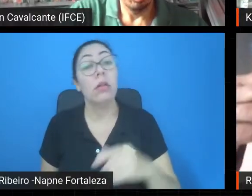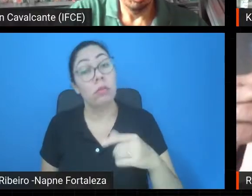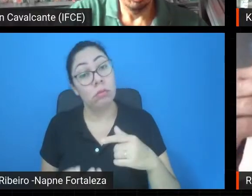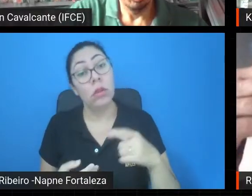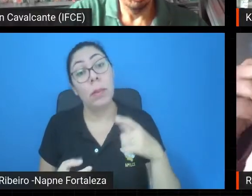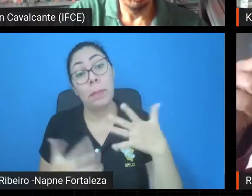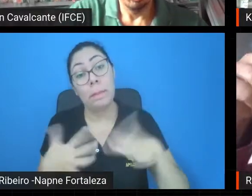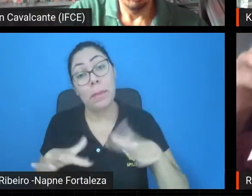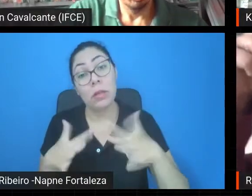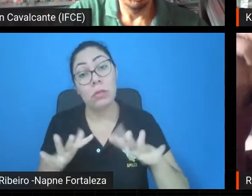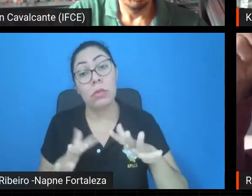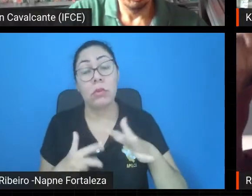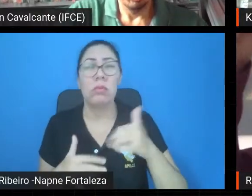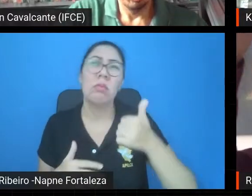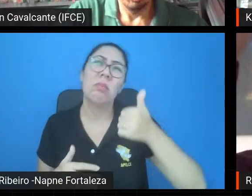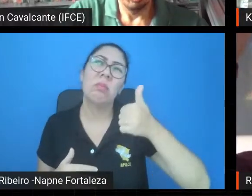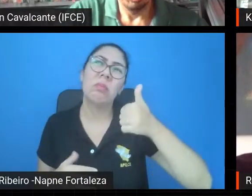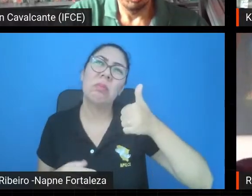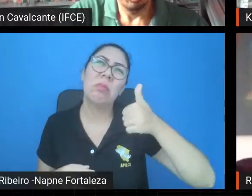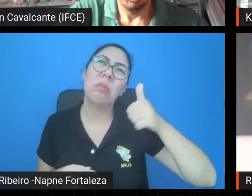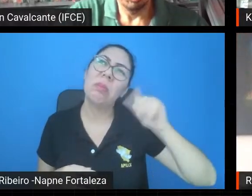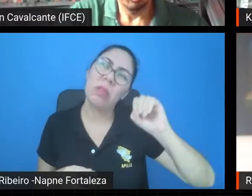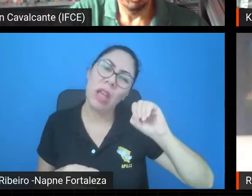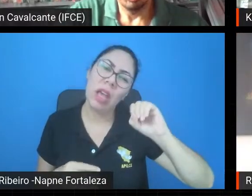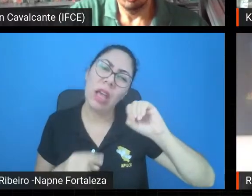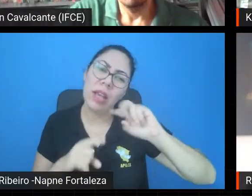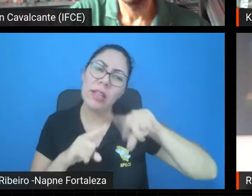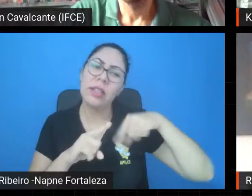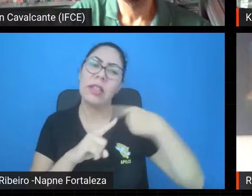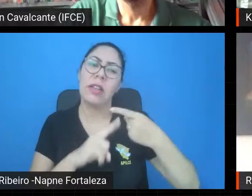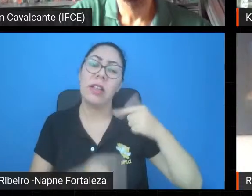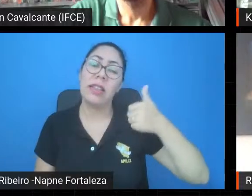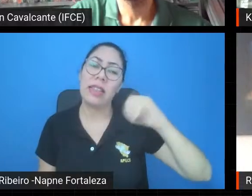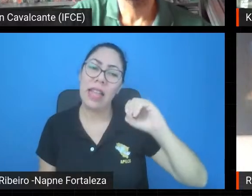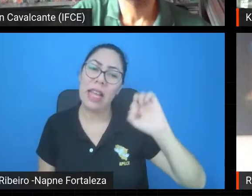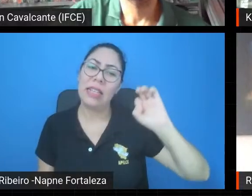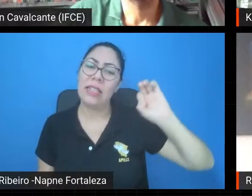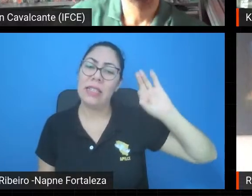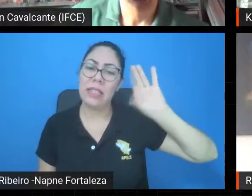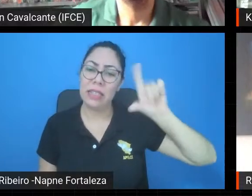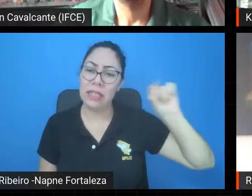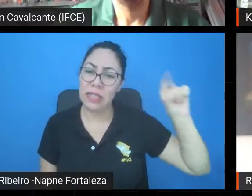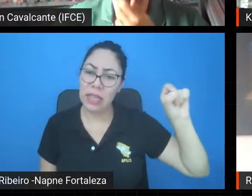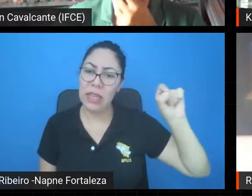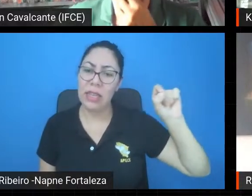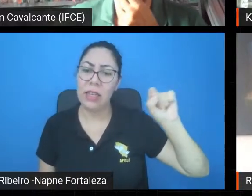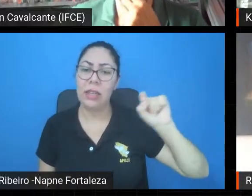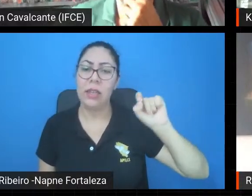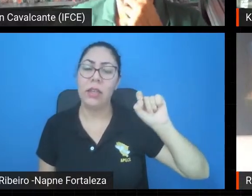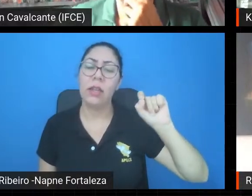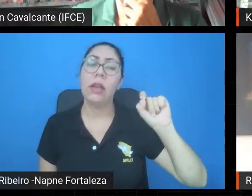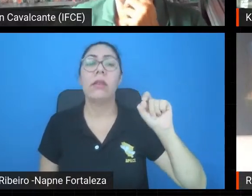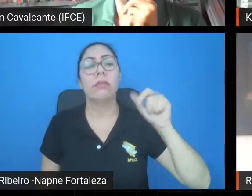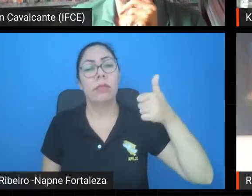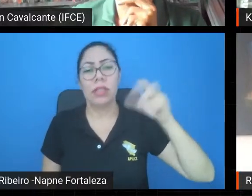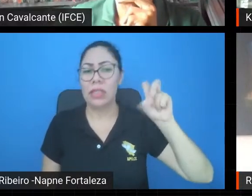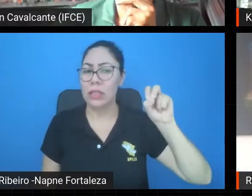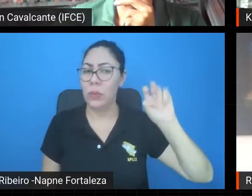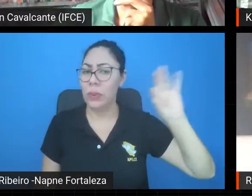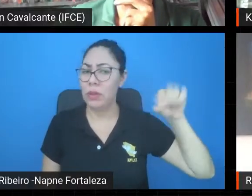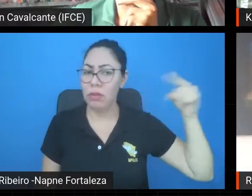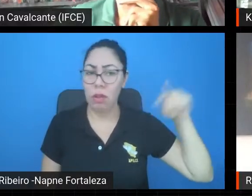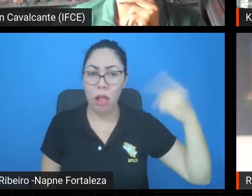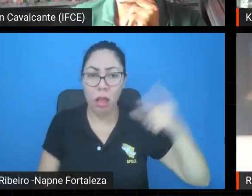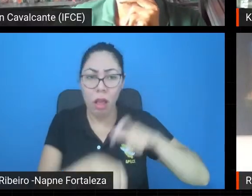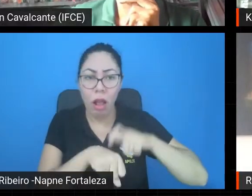10 elevado a 100 ou 150, se não me engano, ou seja, é muito tempo que tem que esperar, é o que se